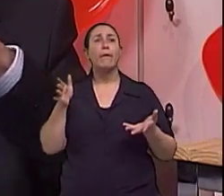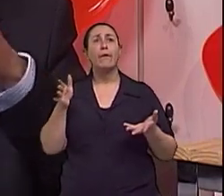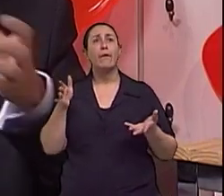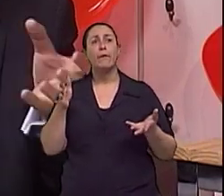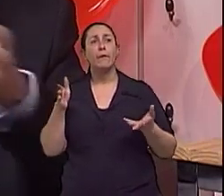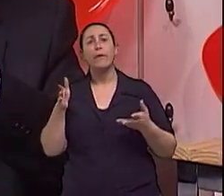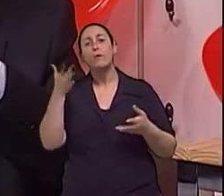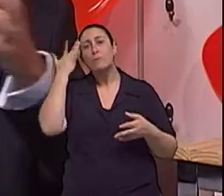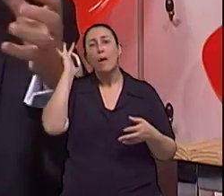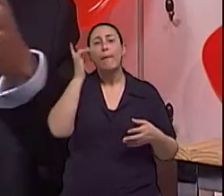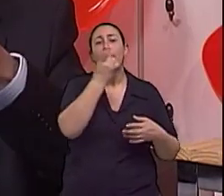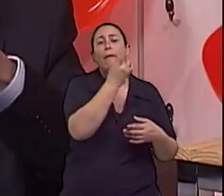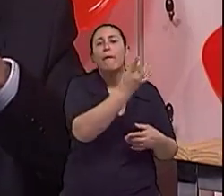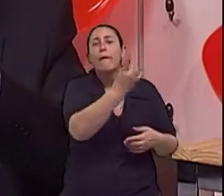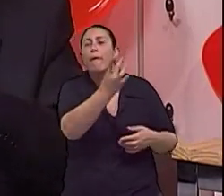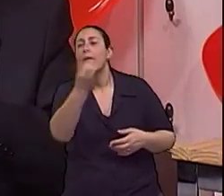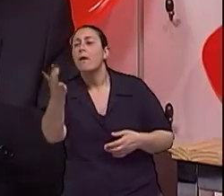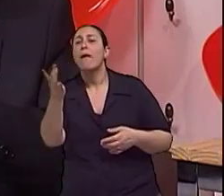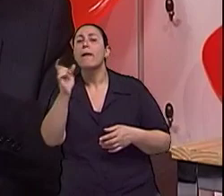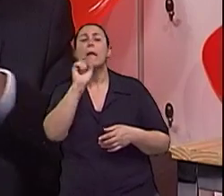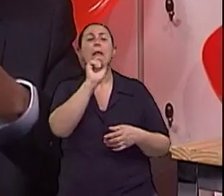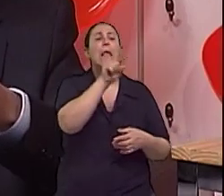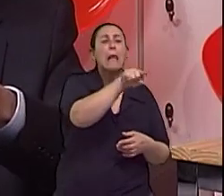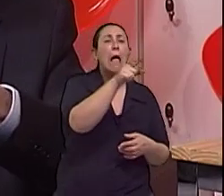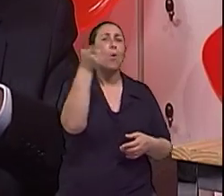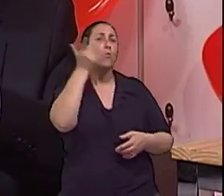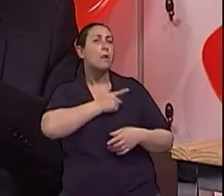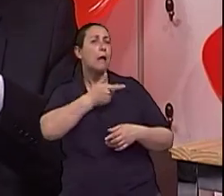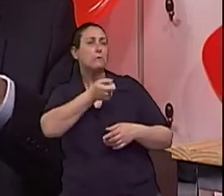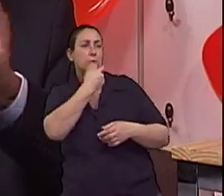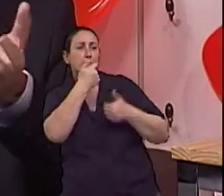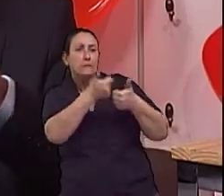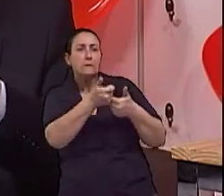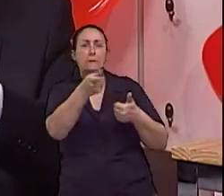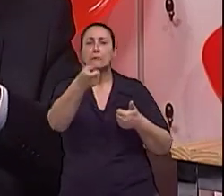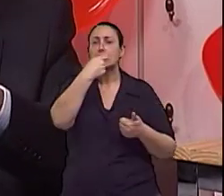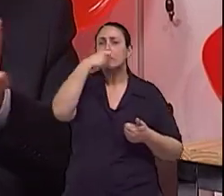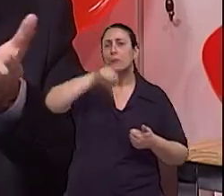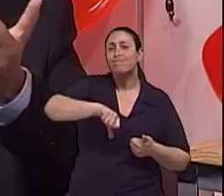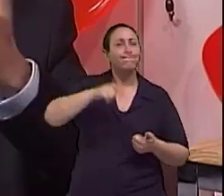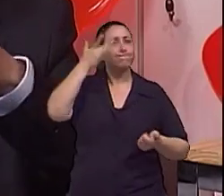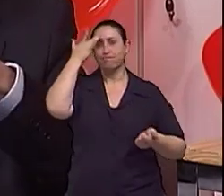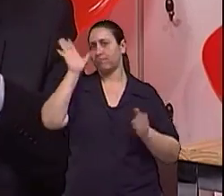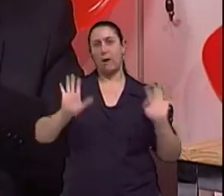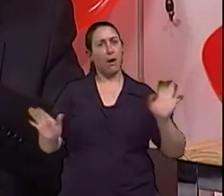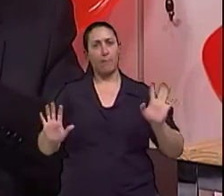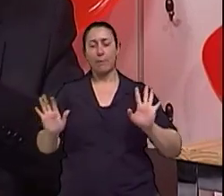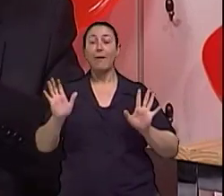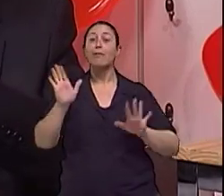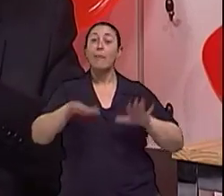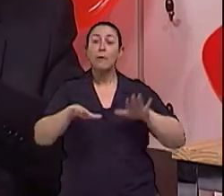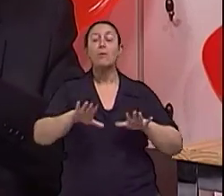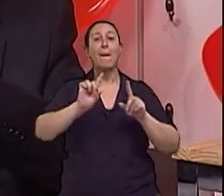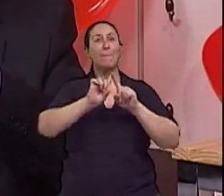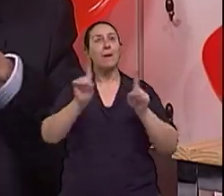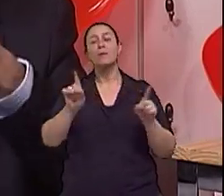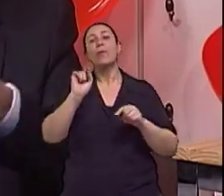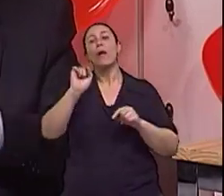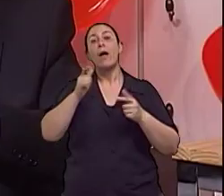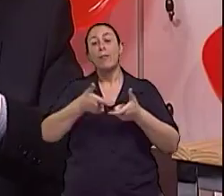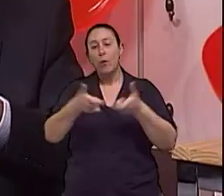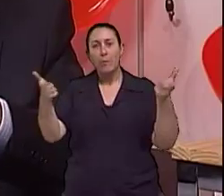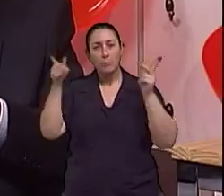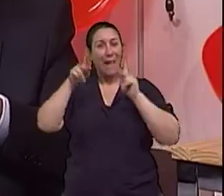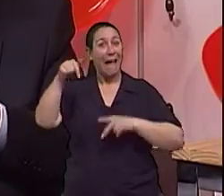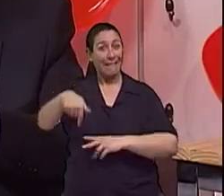Assim, não sabe individualmente em quem vai funcionar e em quem não vai funcionar. O que se recomenda é que ingira menos sal, né? A